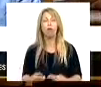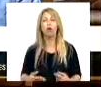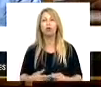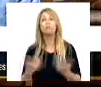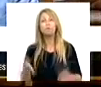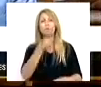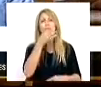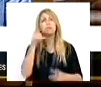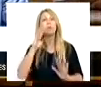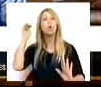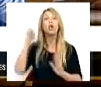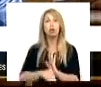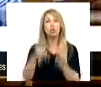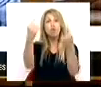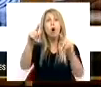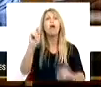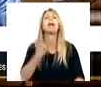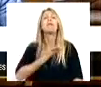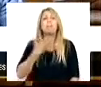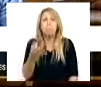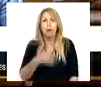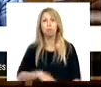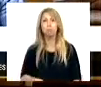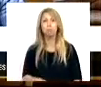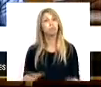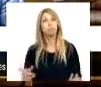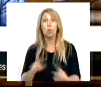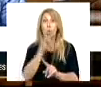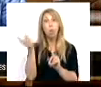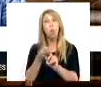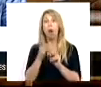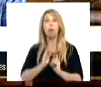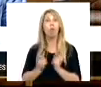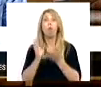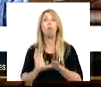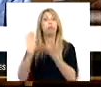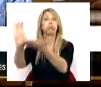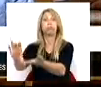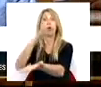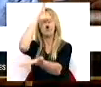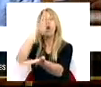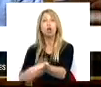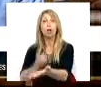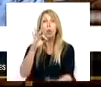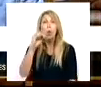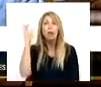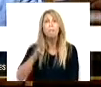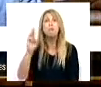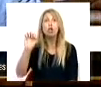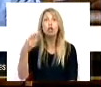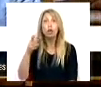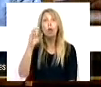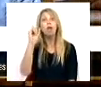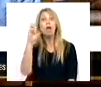descida a EDP, e só a EDP deixa de entregar ao Estado no seu ano 40 milhões de euros em IRC. São